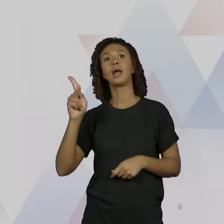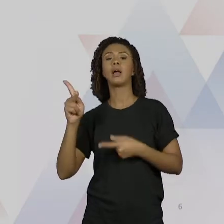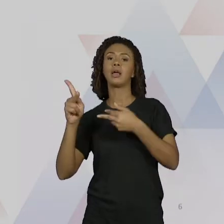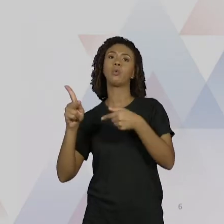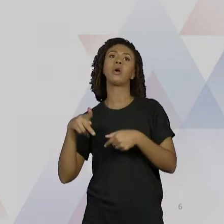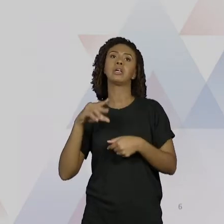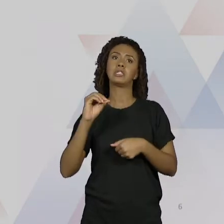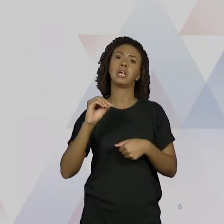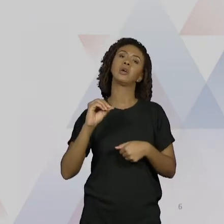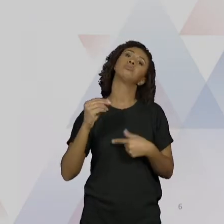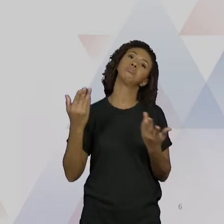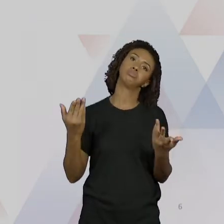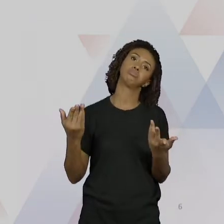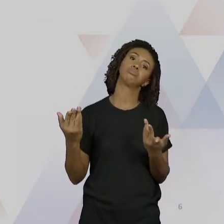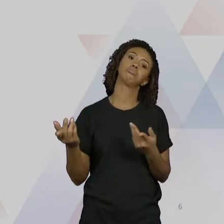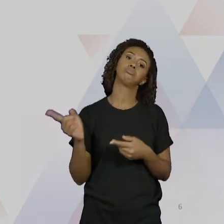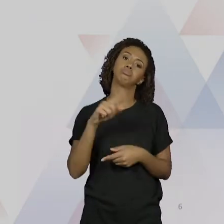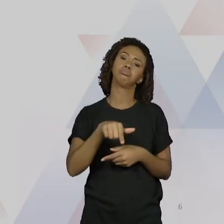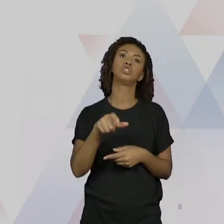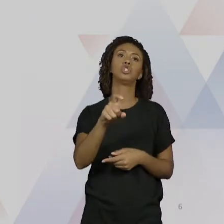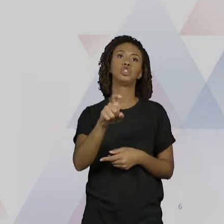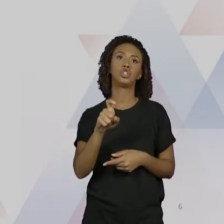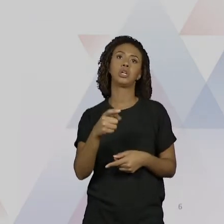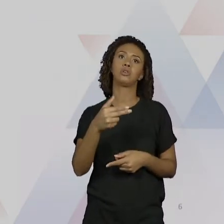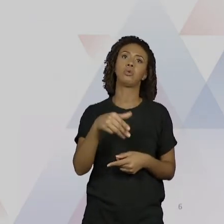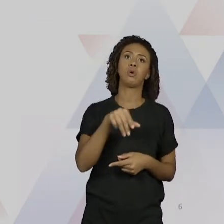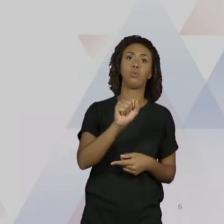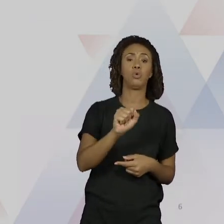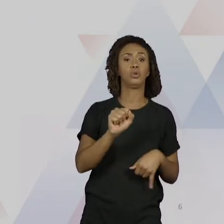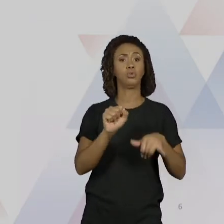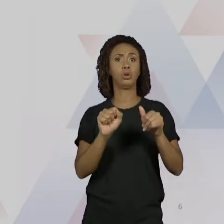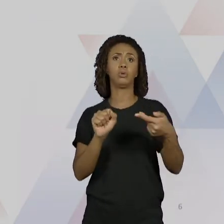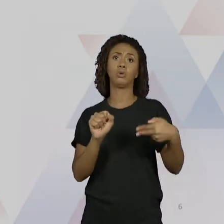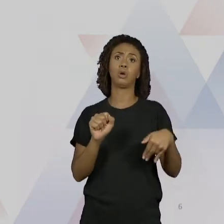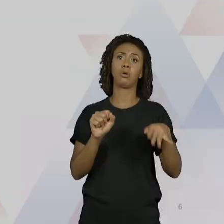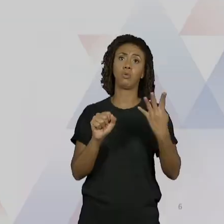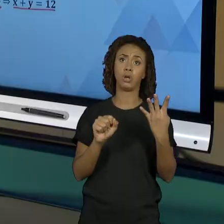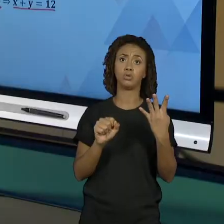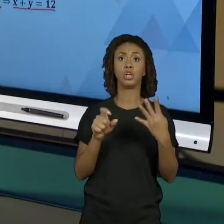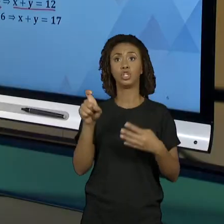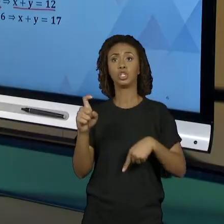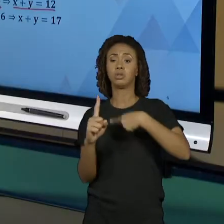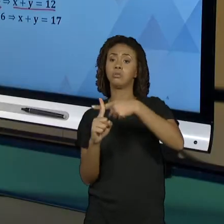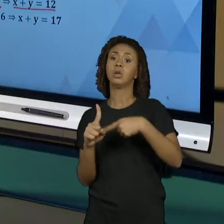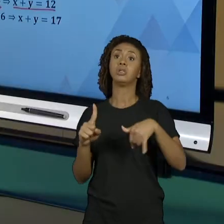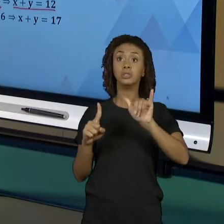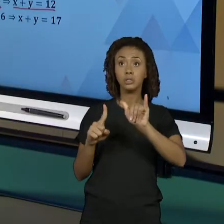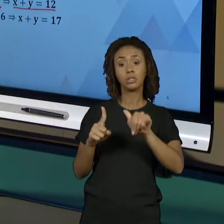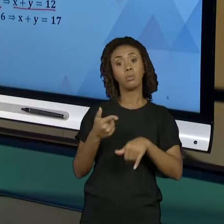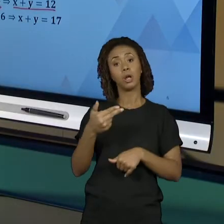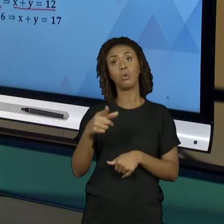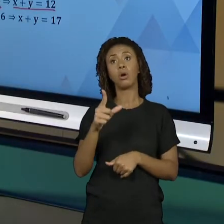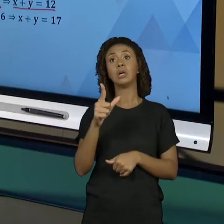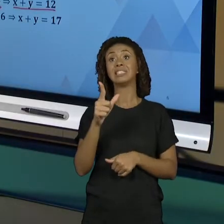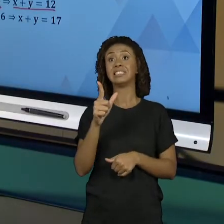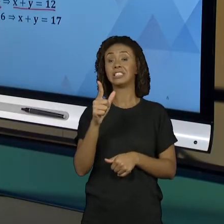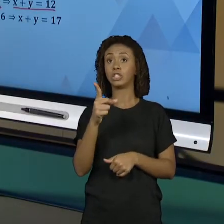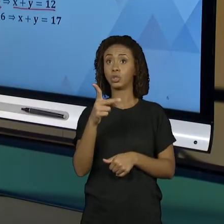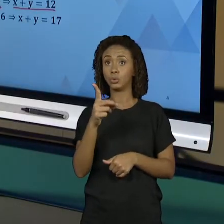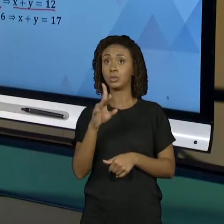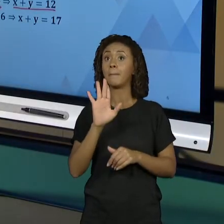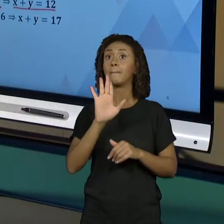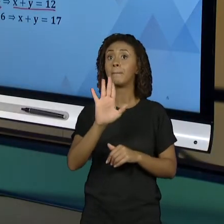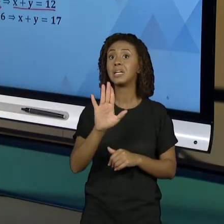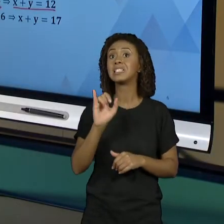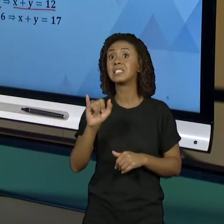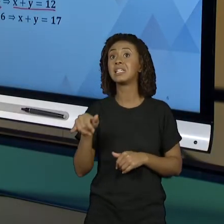solução que nós encontramos, que me dá o gasto de 12 moedas. Quando o k for 1, o x